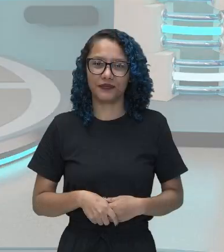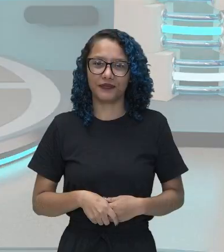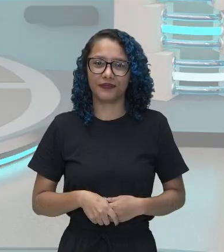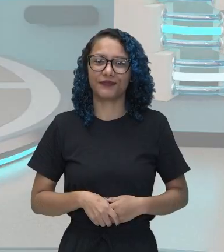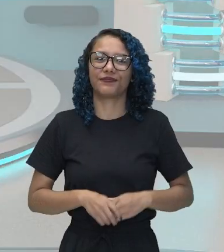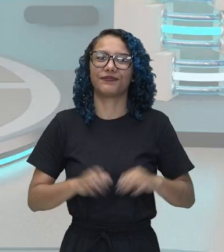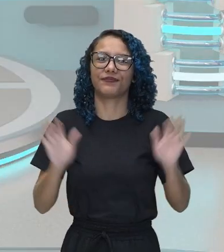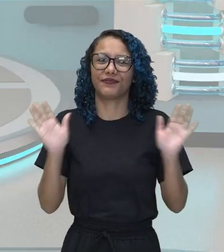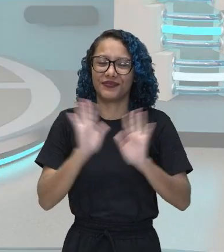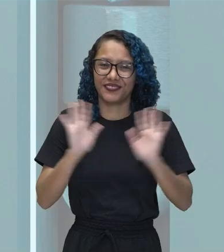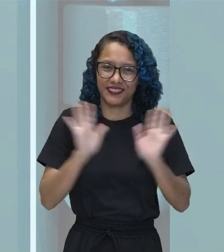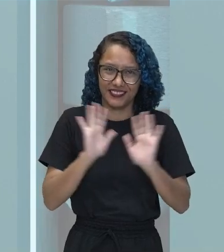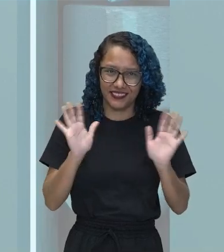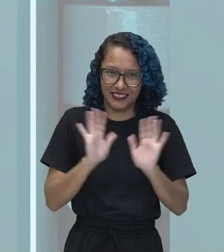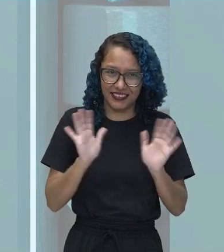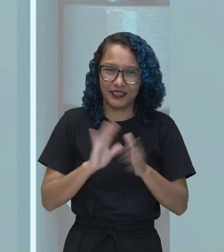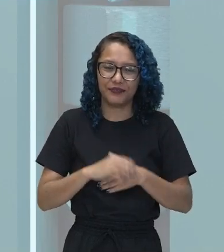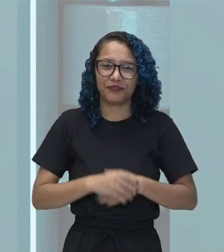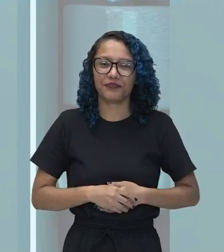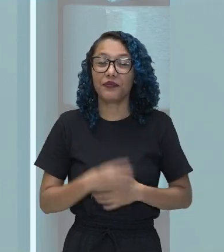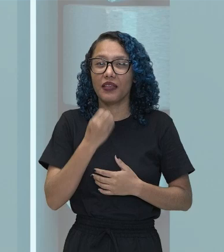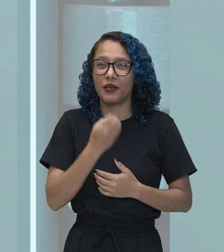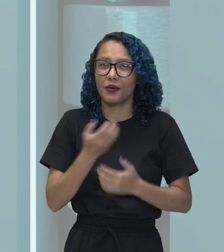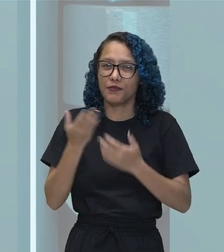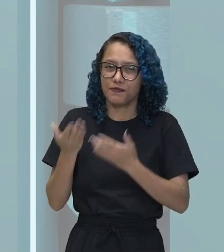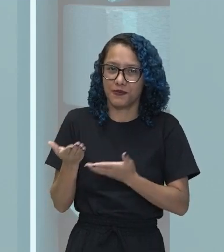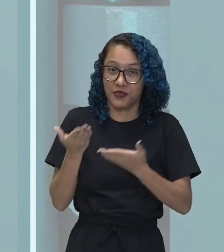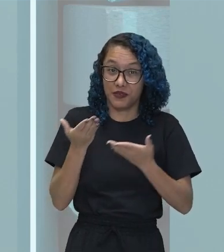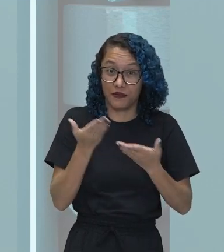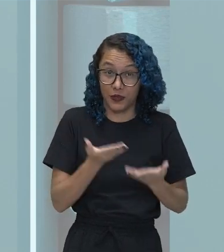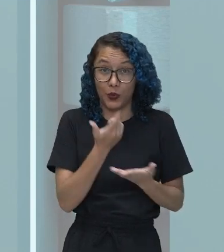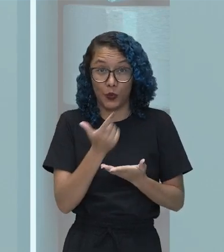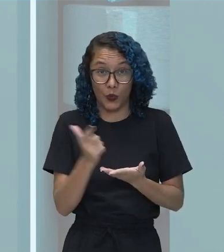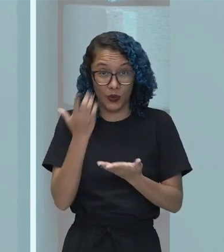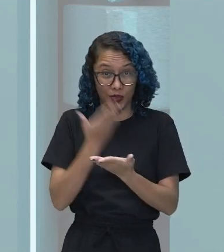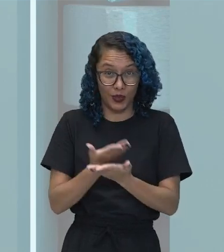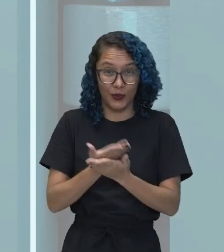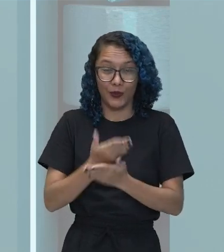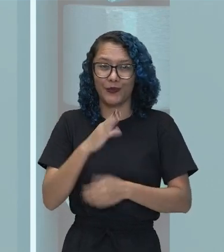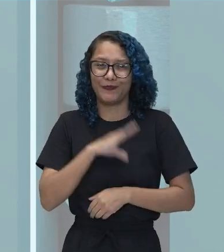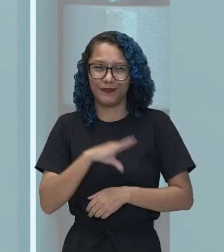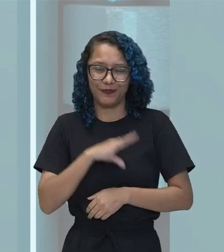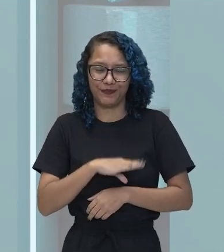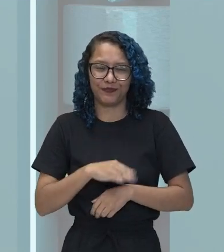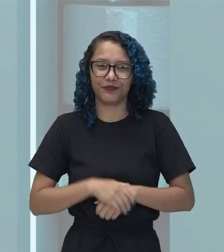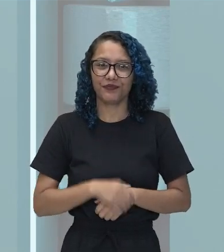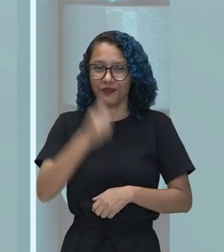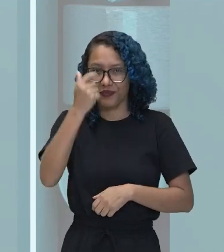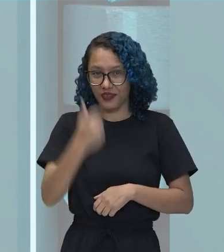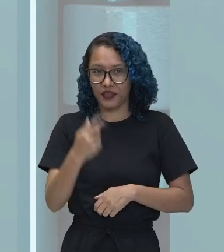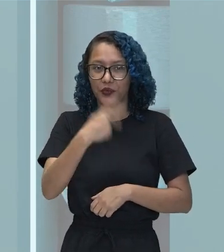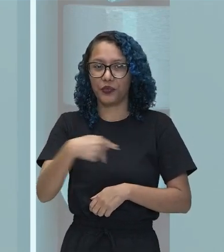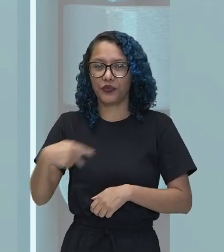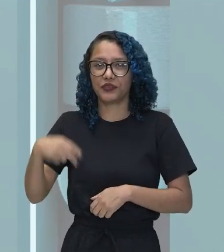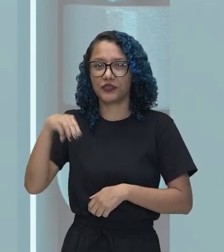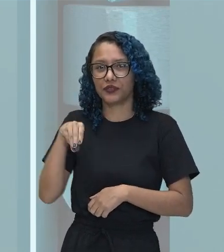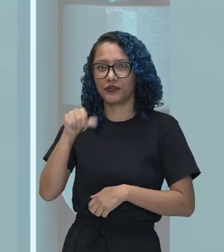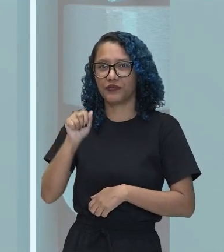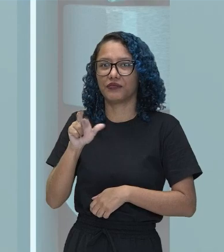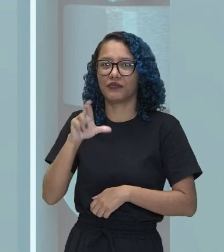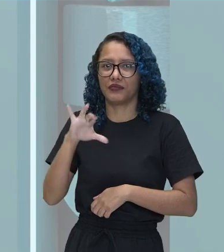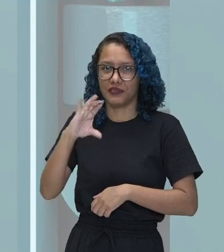Olá, tudo bem? bem? Sejam bem-vindos a mais uma aula de língua portuguesa. Eu sou o professor Mário.